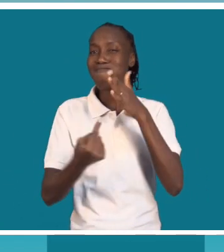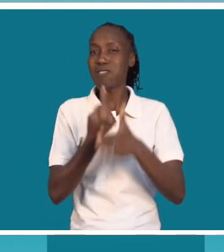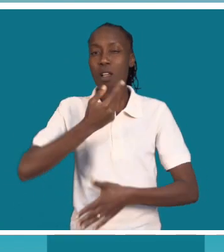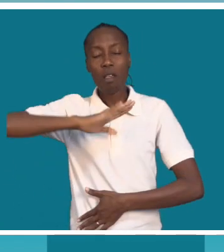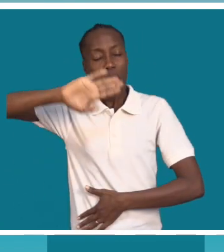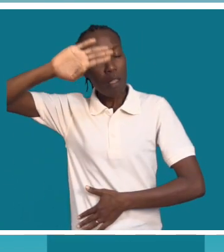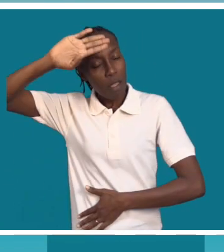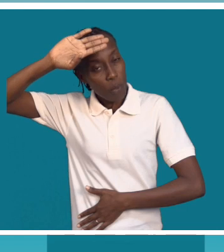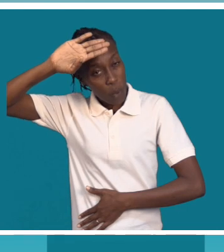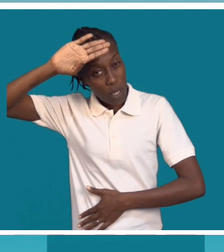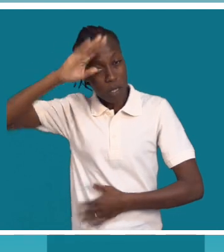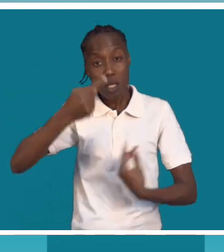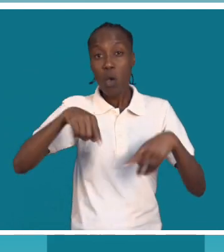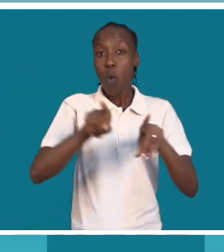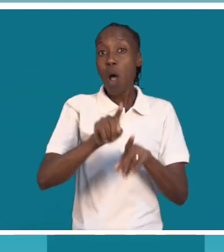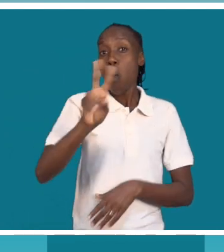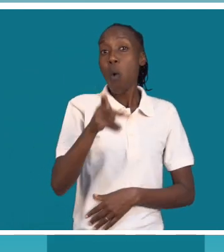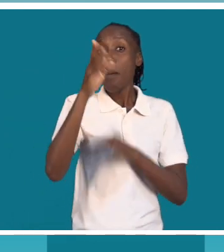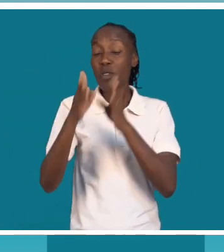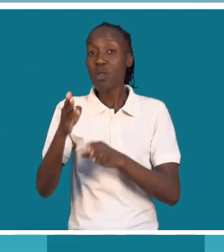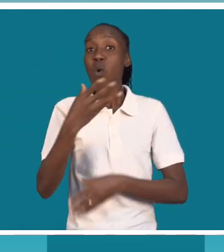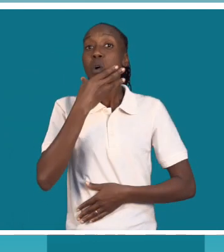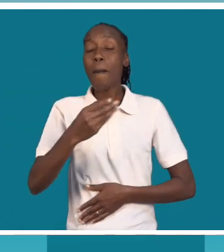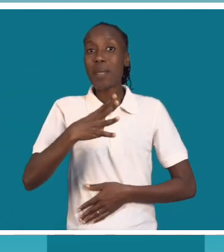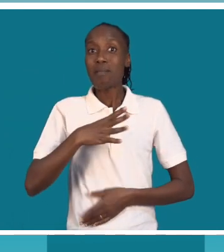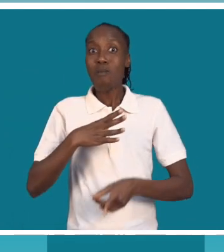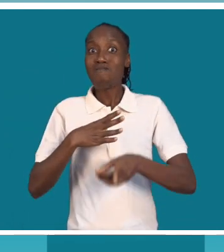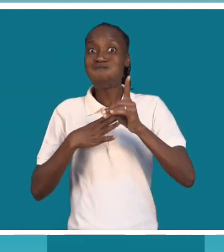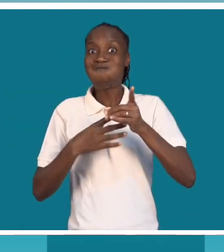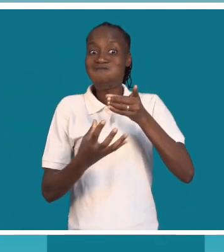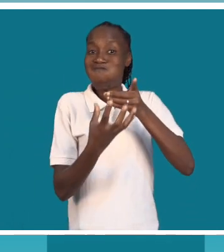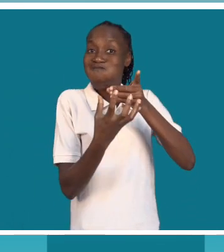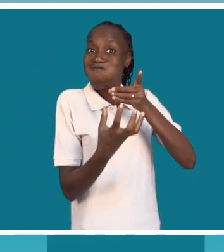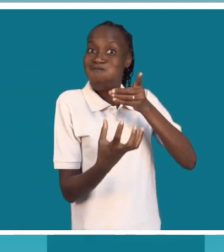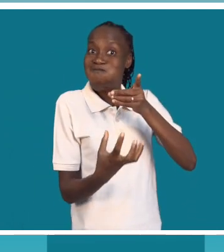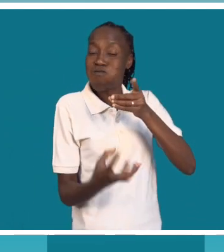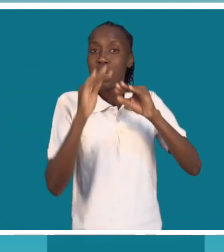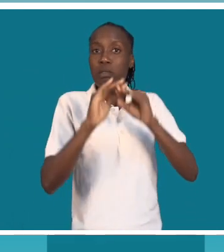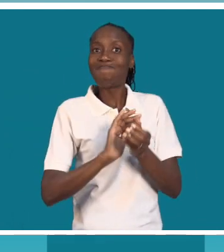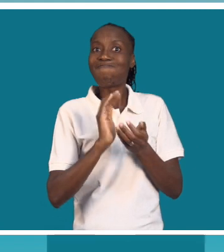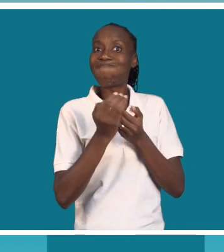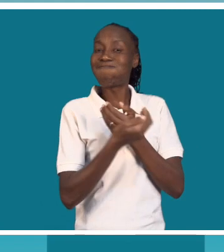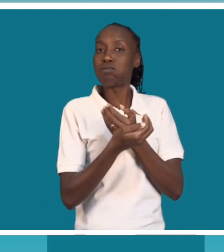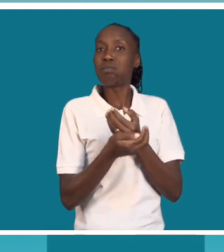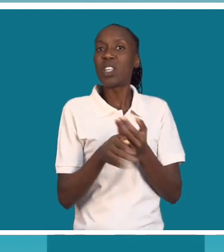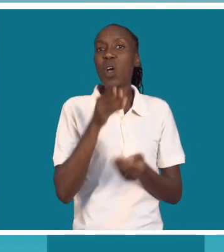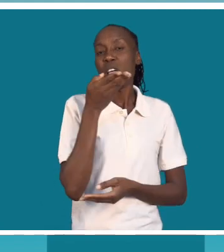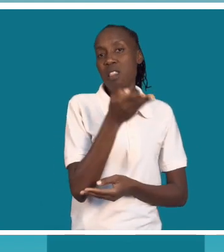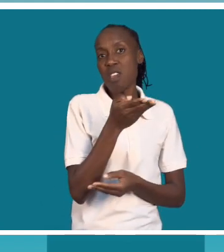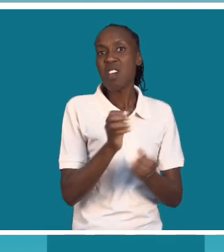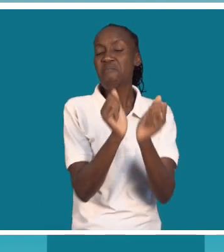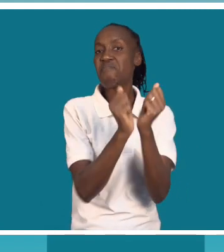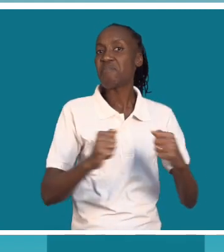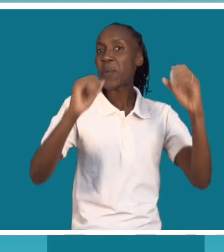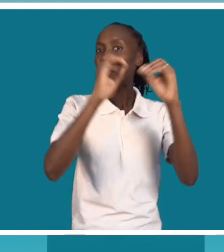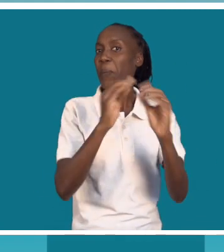de um deles, que tem uma hérnia testicular. Está num sítio fechado, privado de liberdade, e não é levado para o